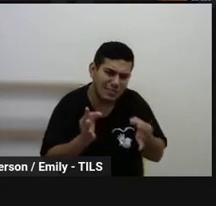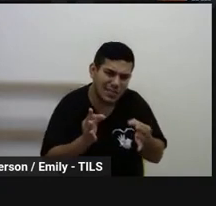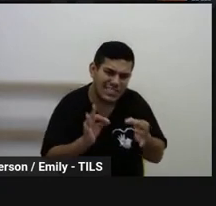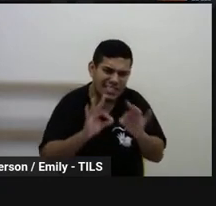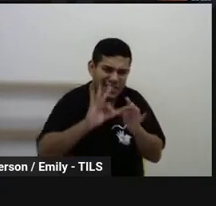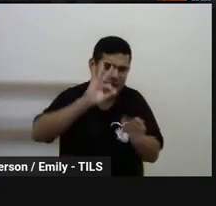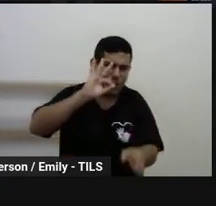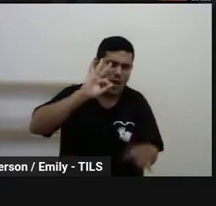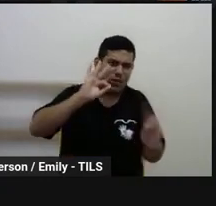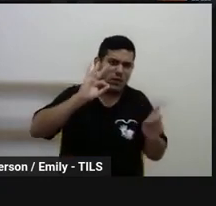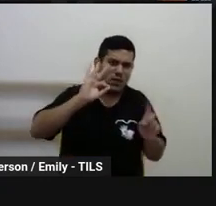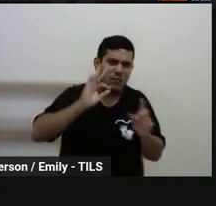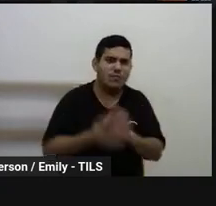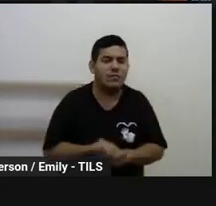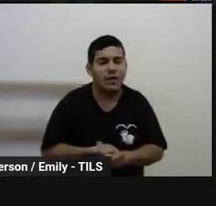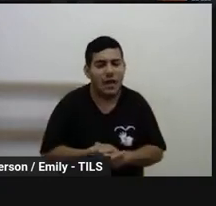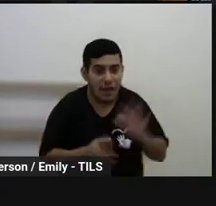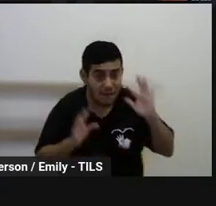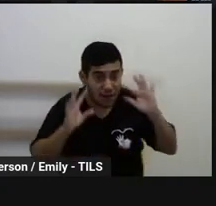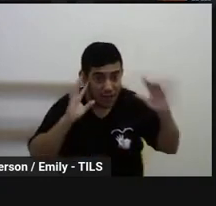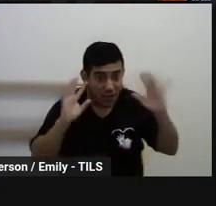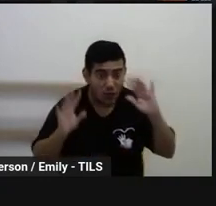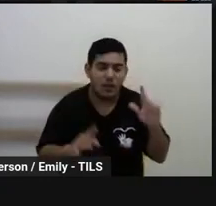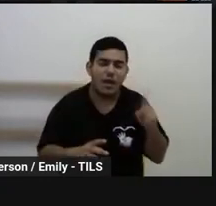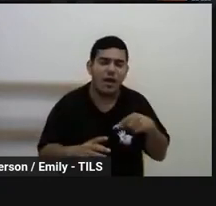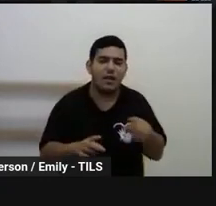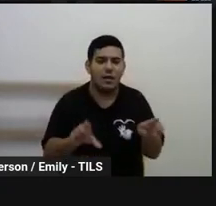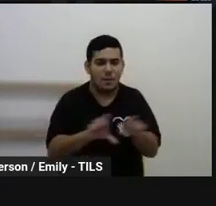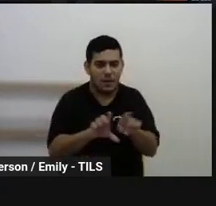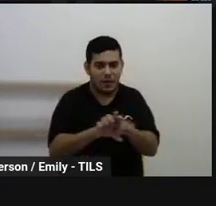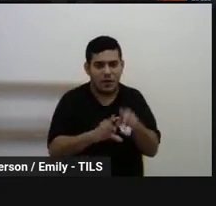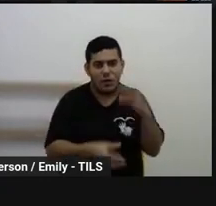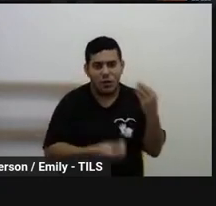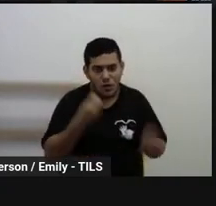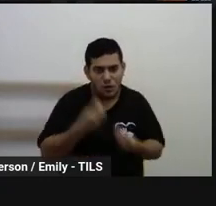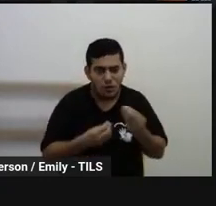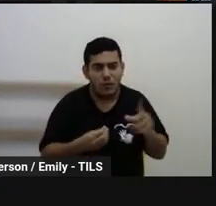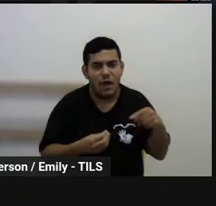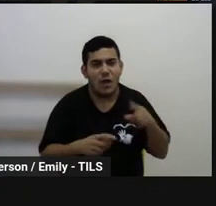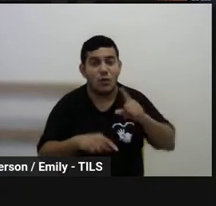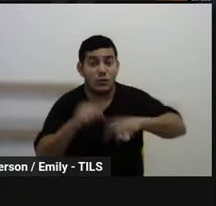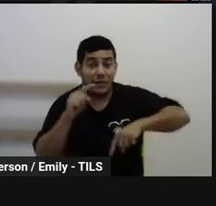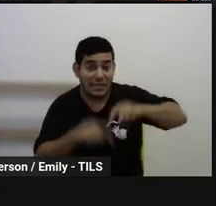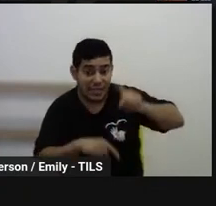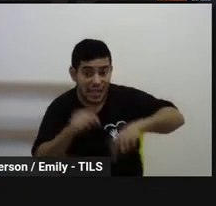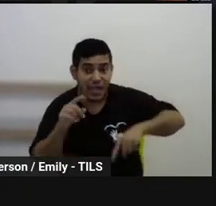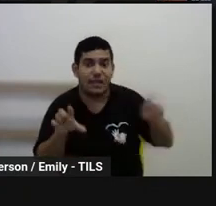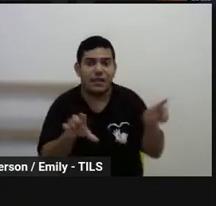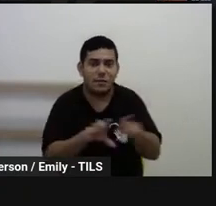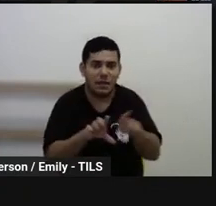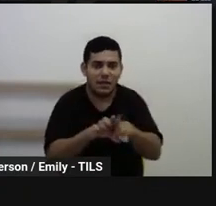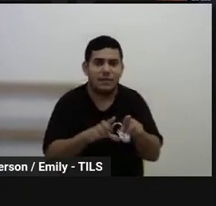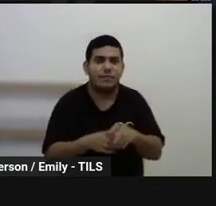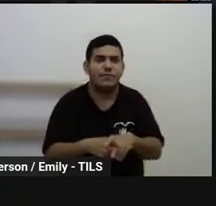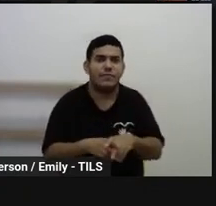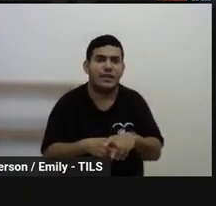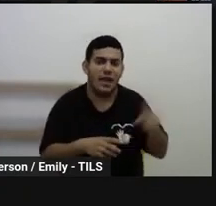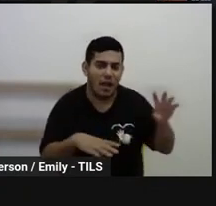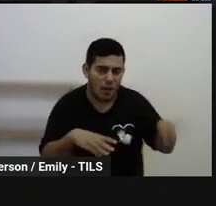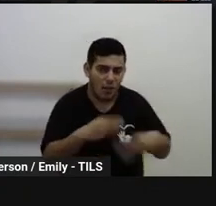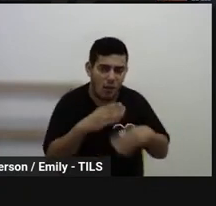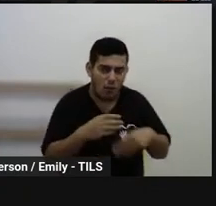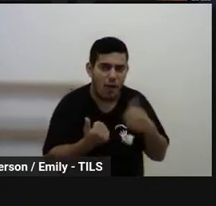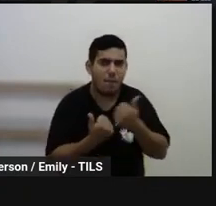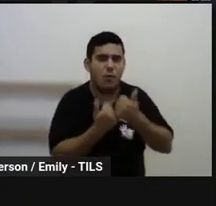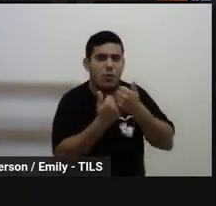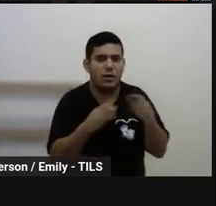mas que é bem interessante, pois ele traz reflexões bem pertinentes, inclusive, com alguns materiais de respaldo também documental,